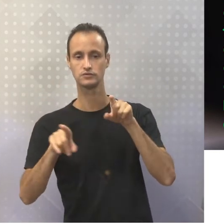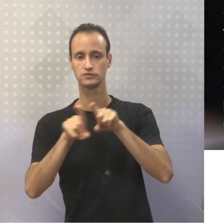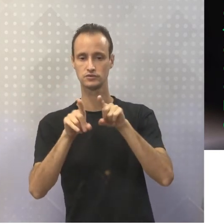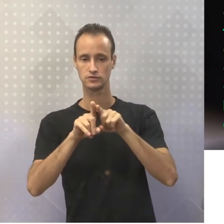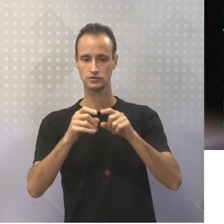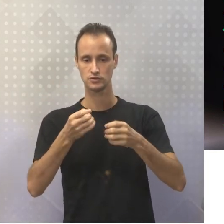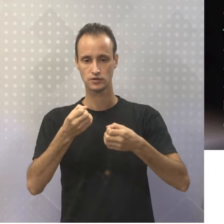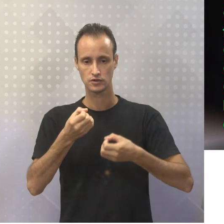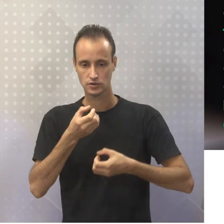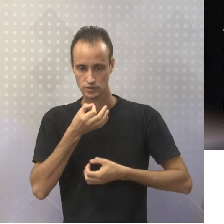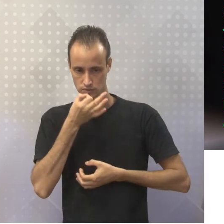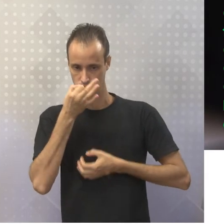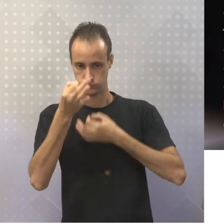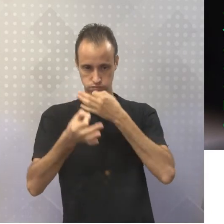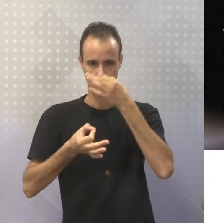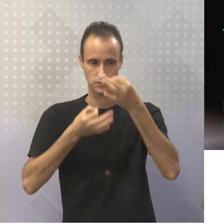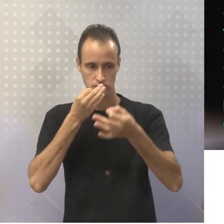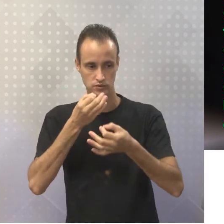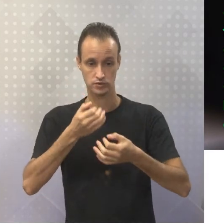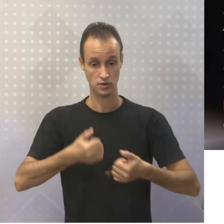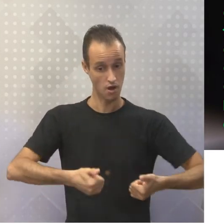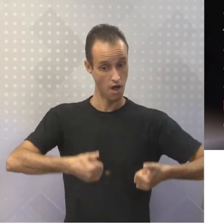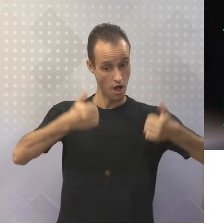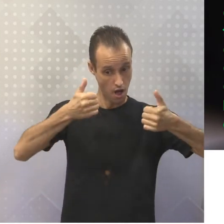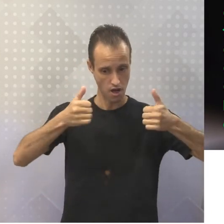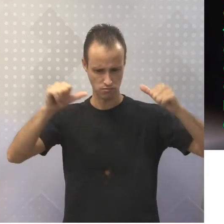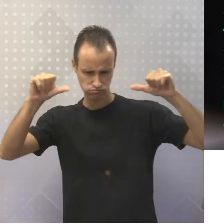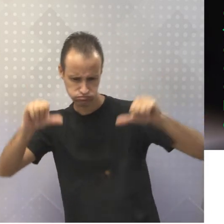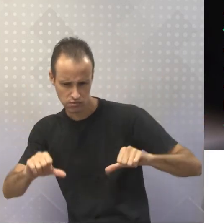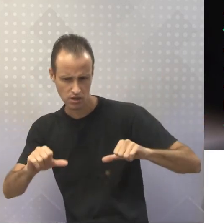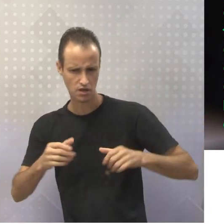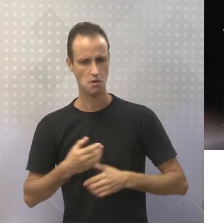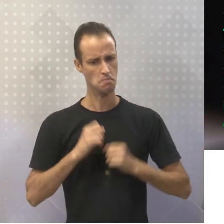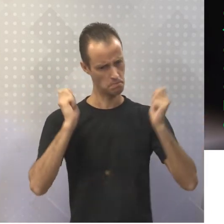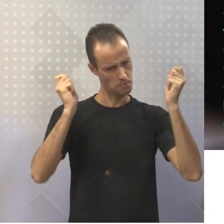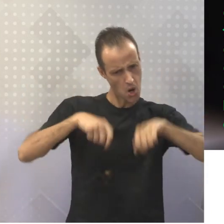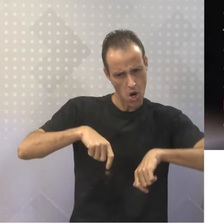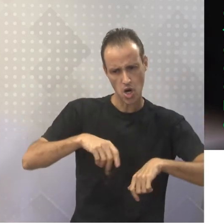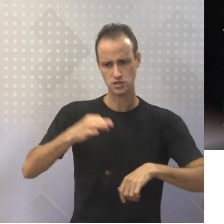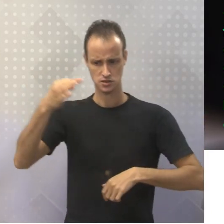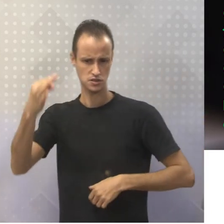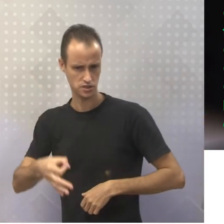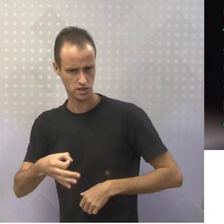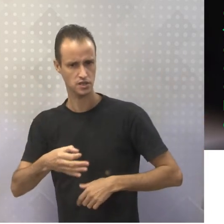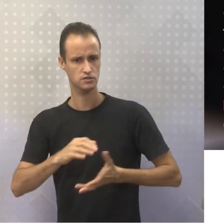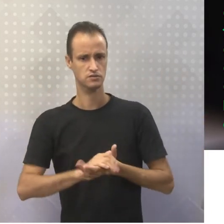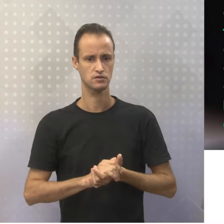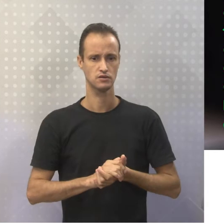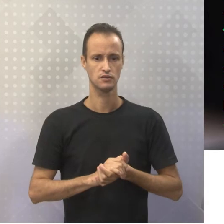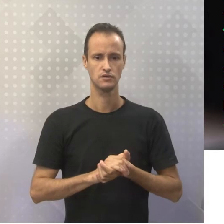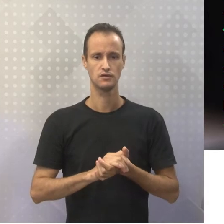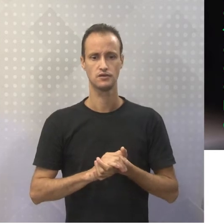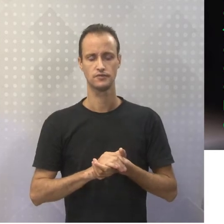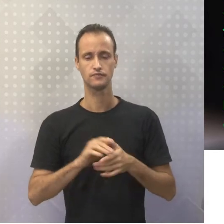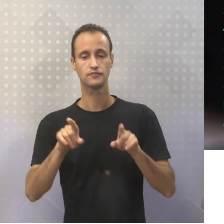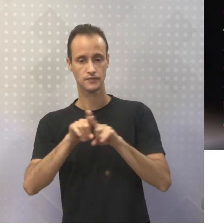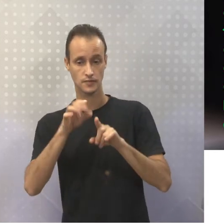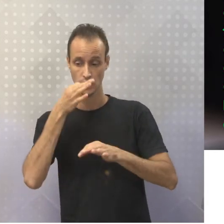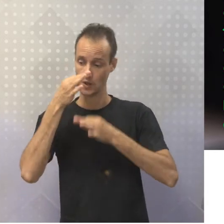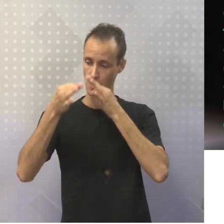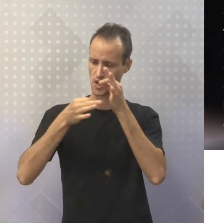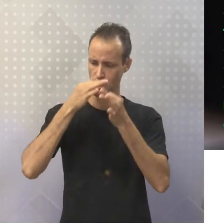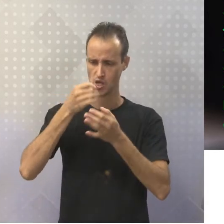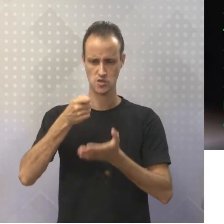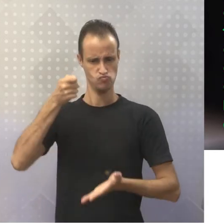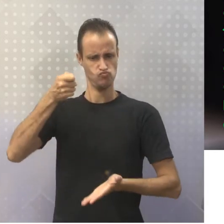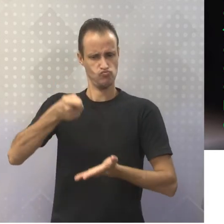afirmativas ou negativas, né? É possível, é certo, é lógico. Além de argumentos de autoridade.